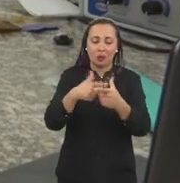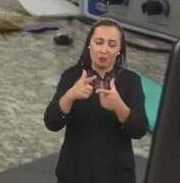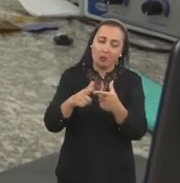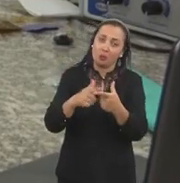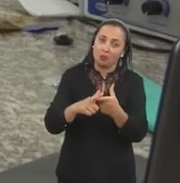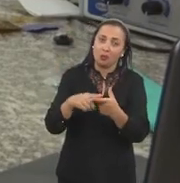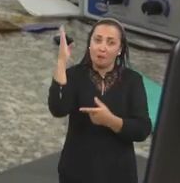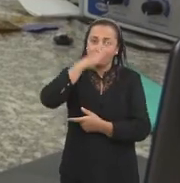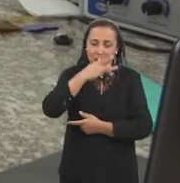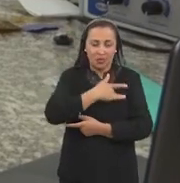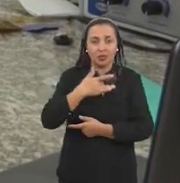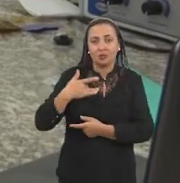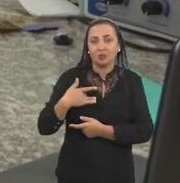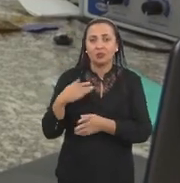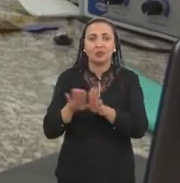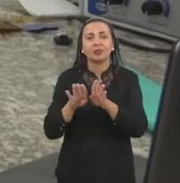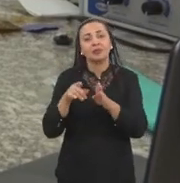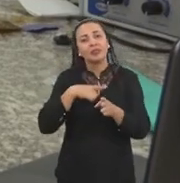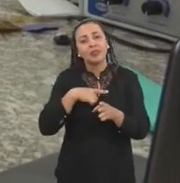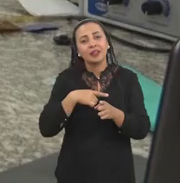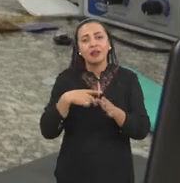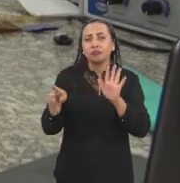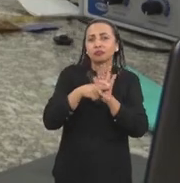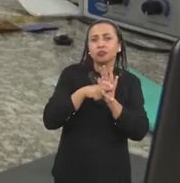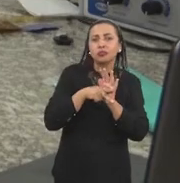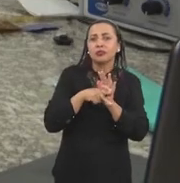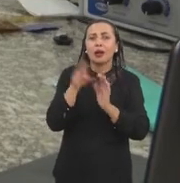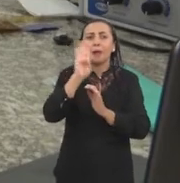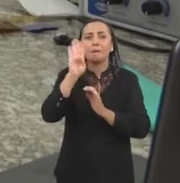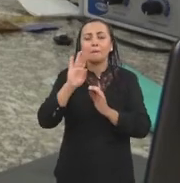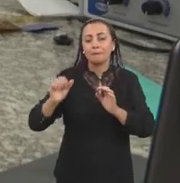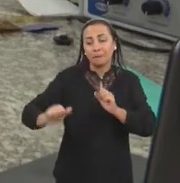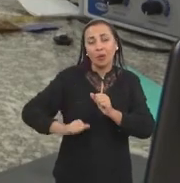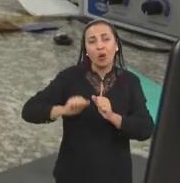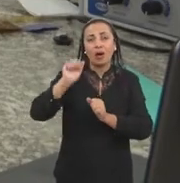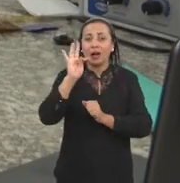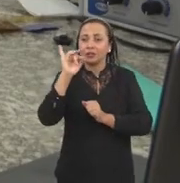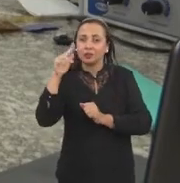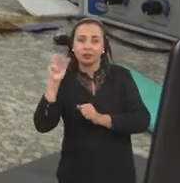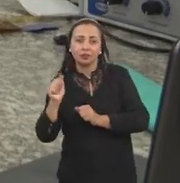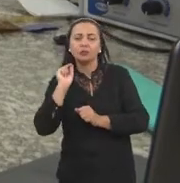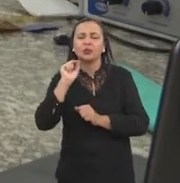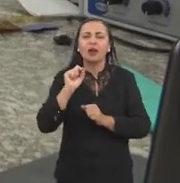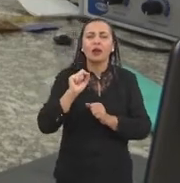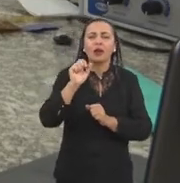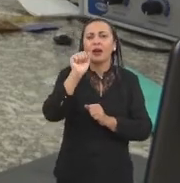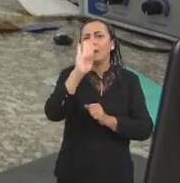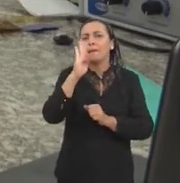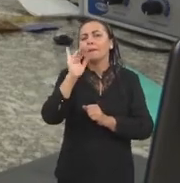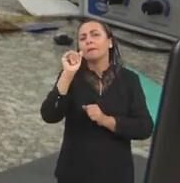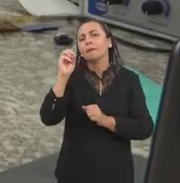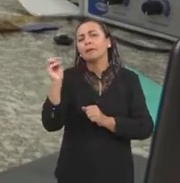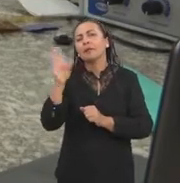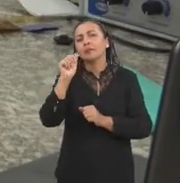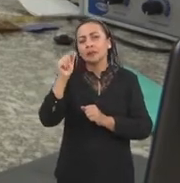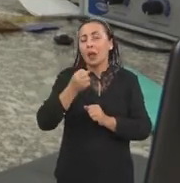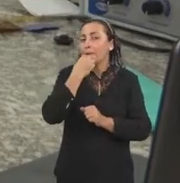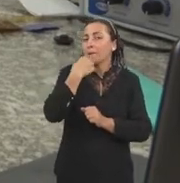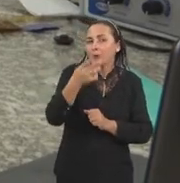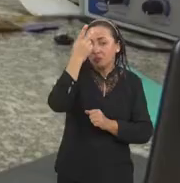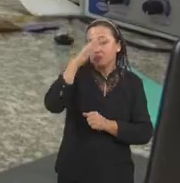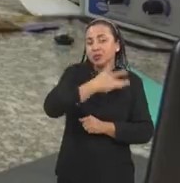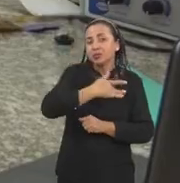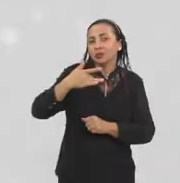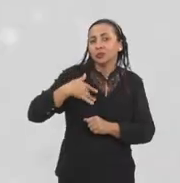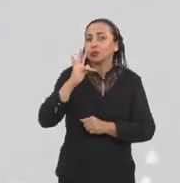não têm tanta incidência de malefícios à saúde. Alguns corantes podem provocar algumas alergias, só que são menos